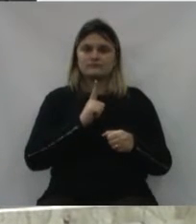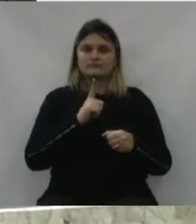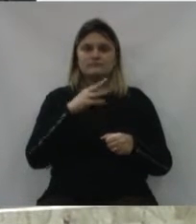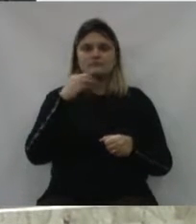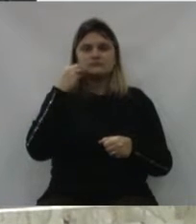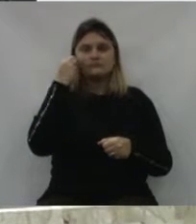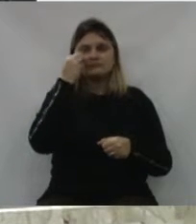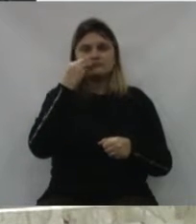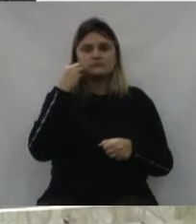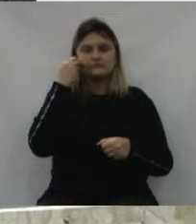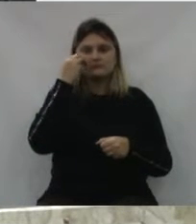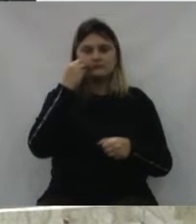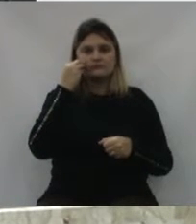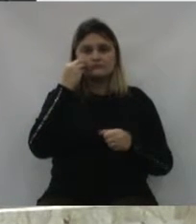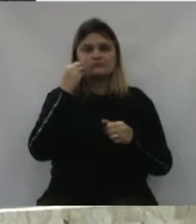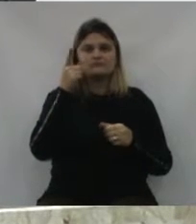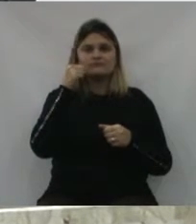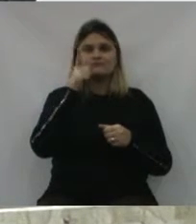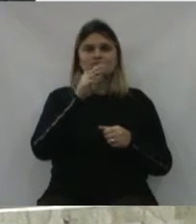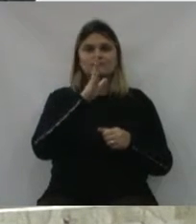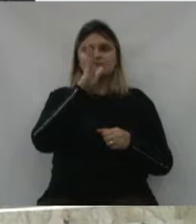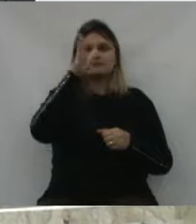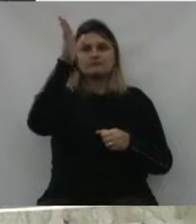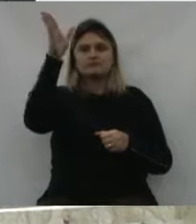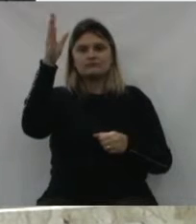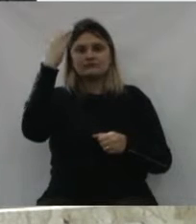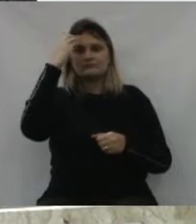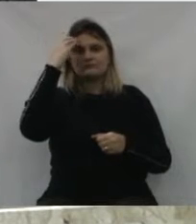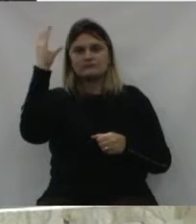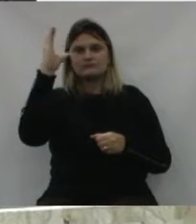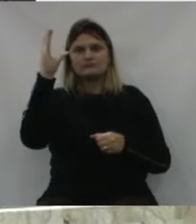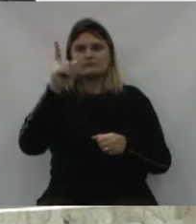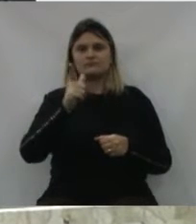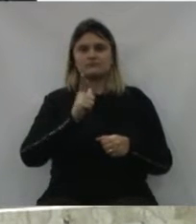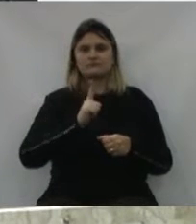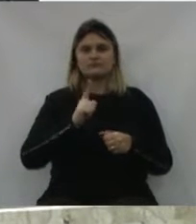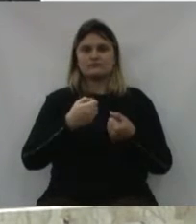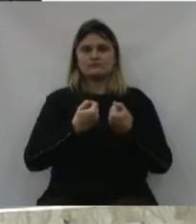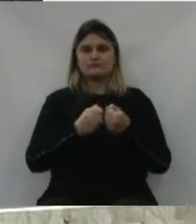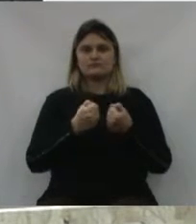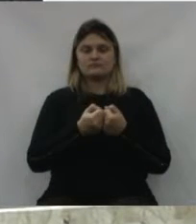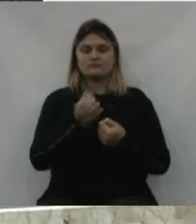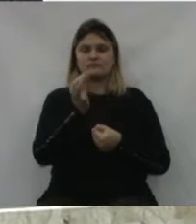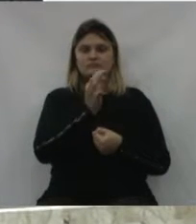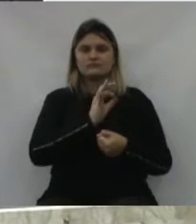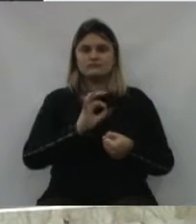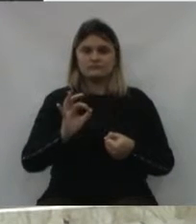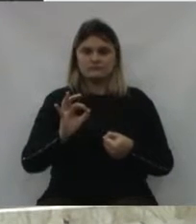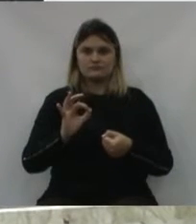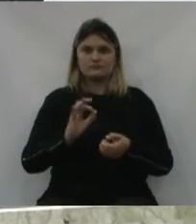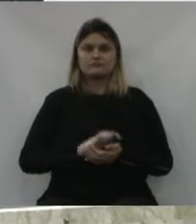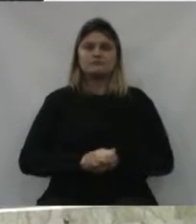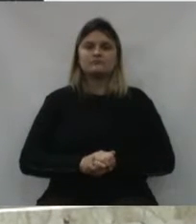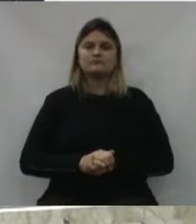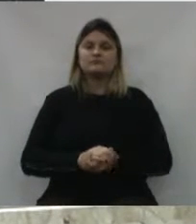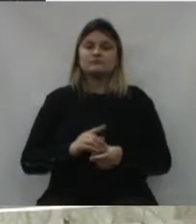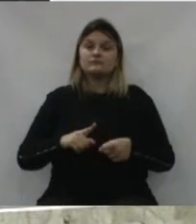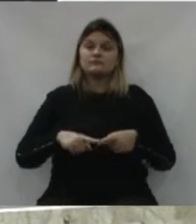ter pelo menos a oportunidade de se deslocar a Curitiba com um ônibus novo.